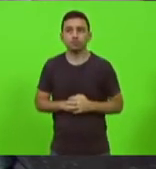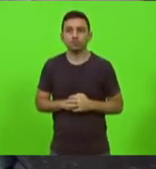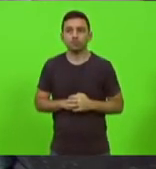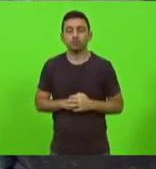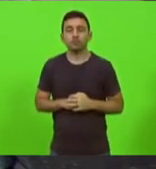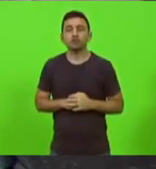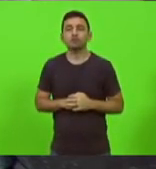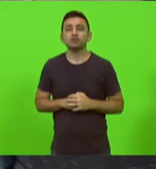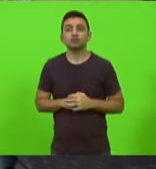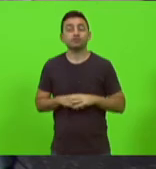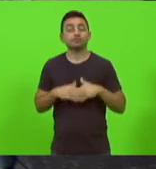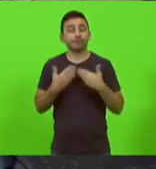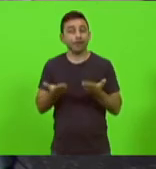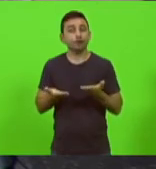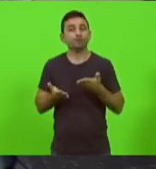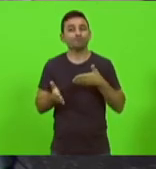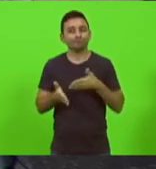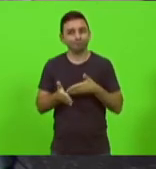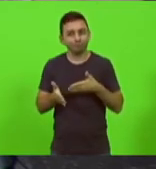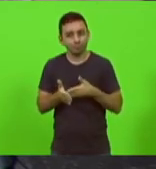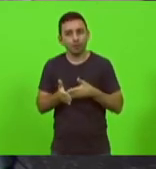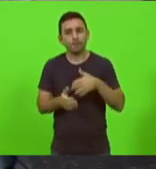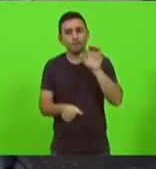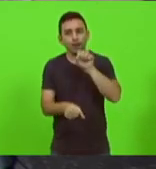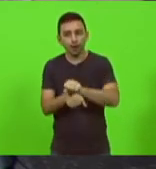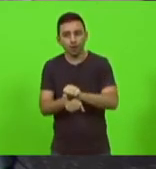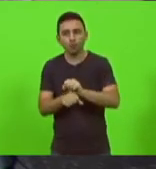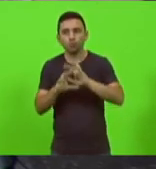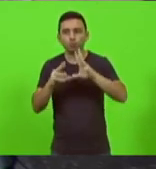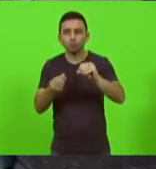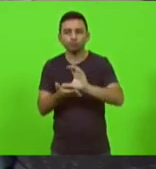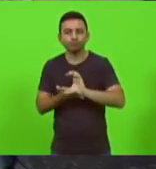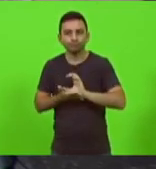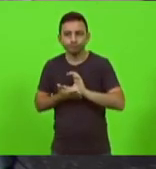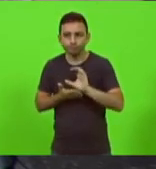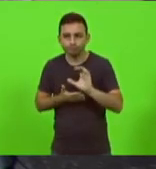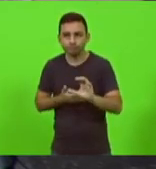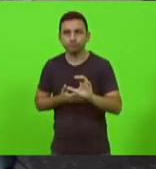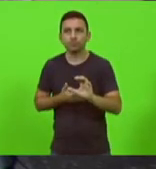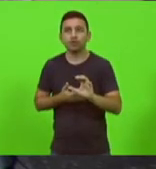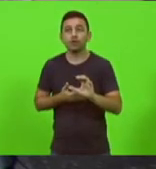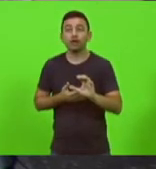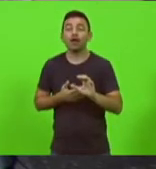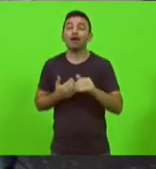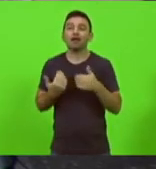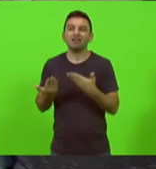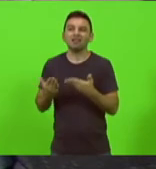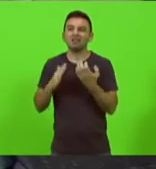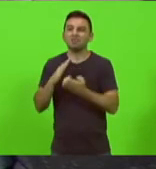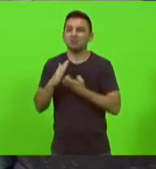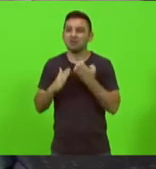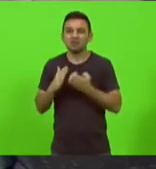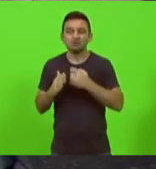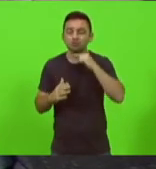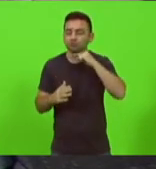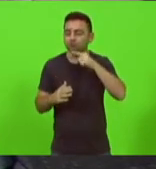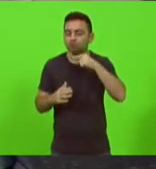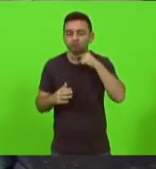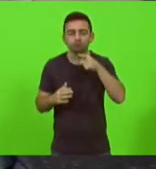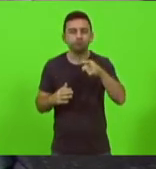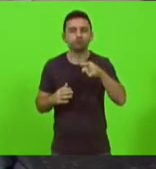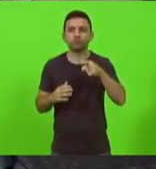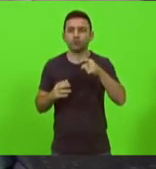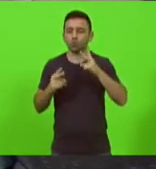trancado foi paralisado os repasses consequentemente essa empresa não teve mais a permissão de seguir com o